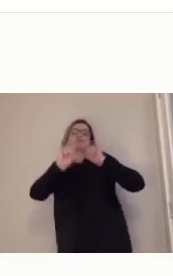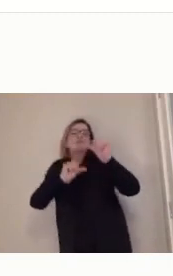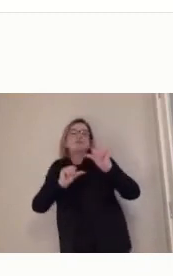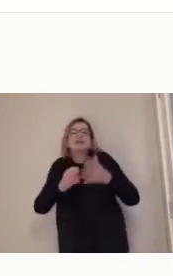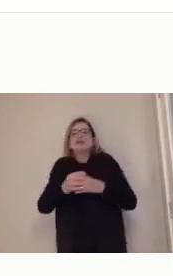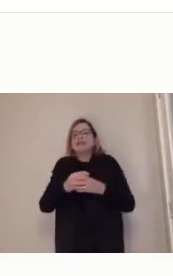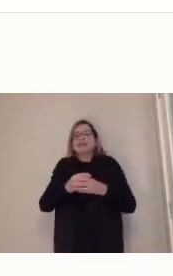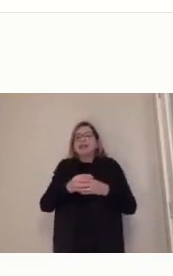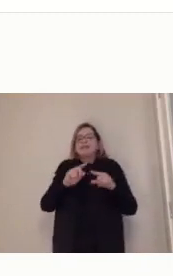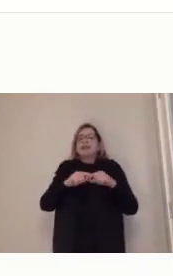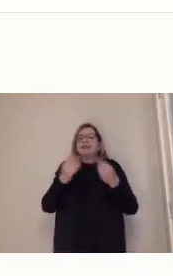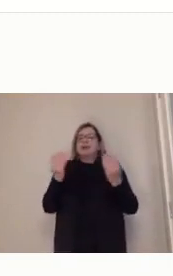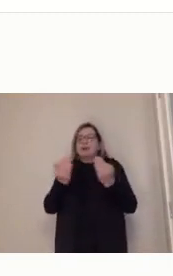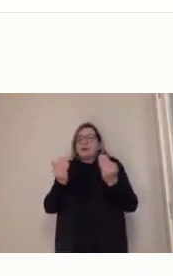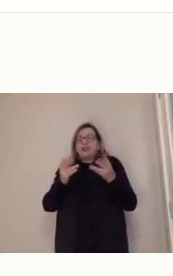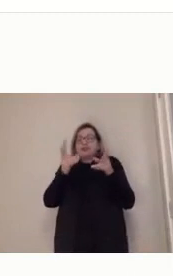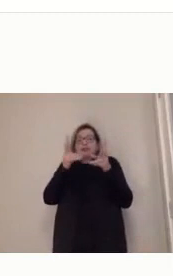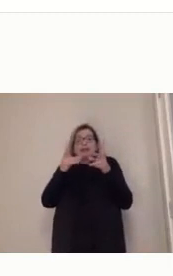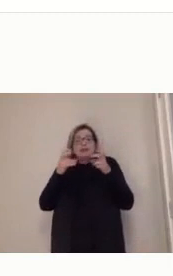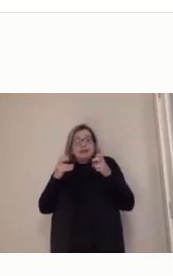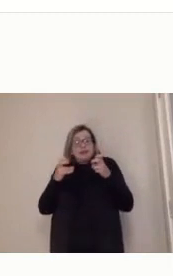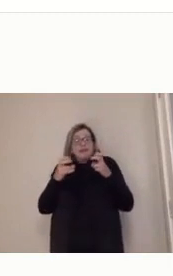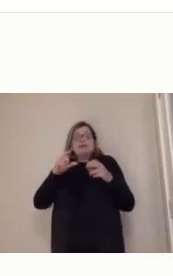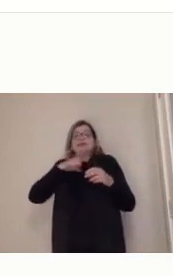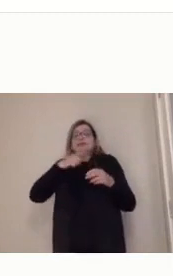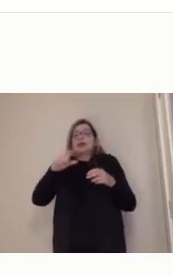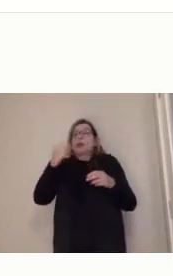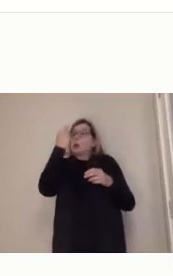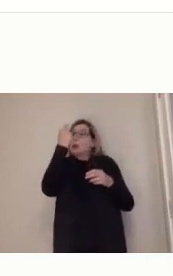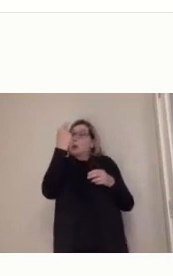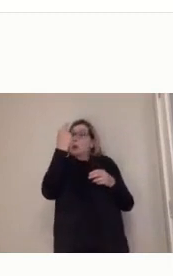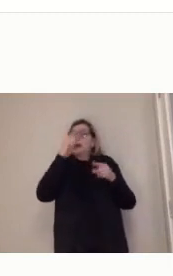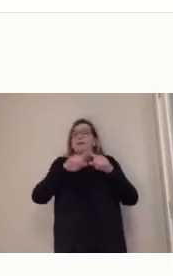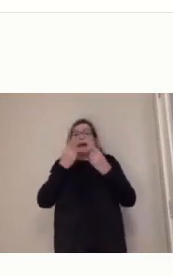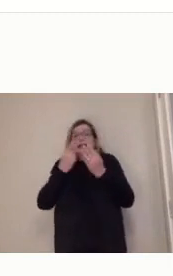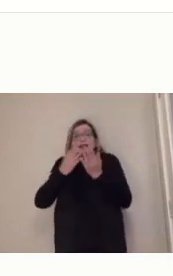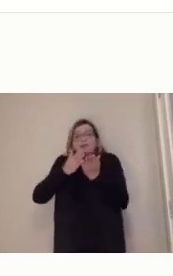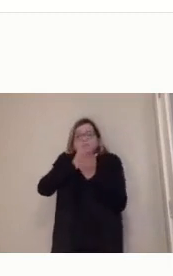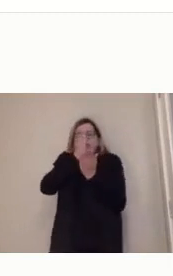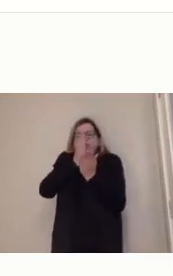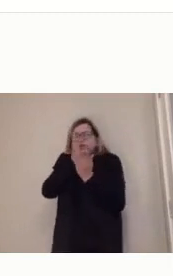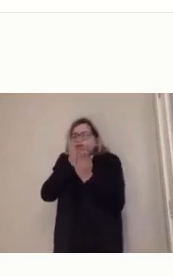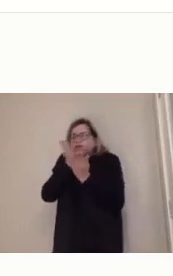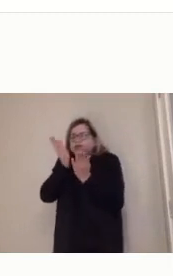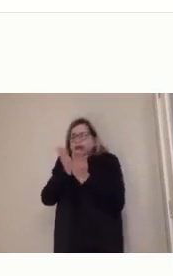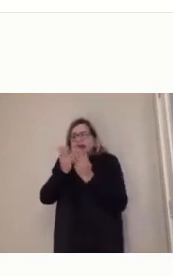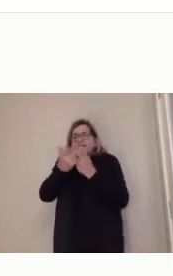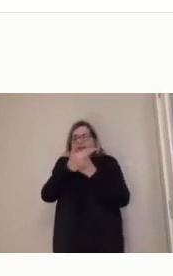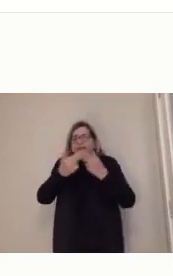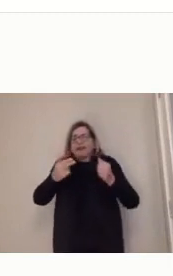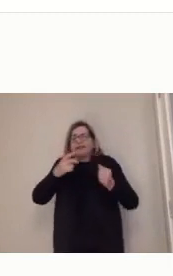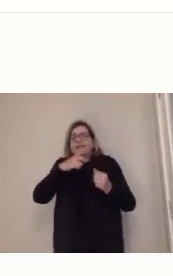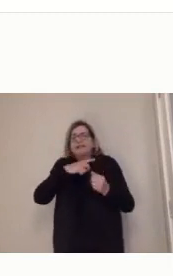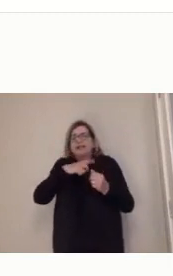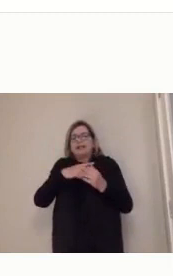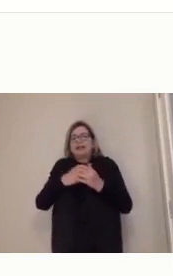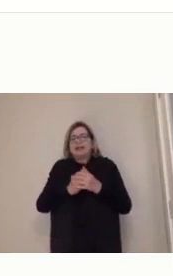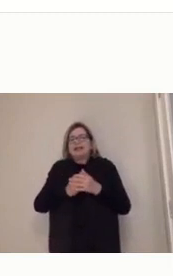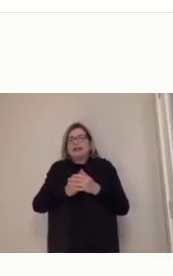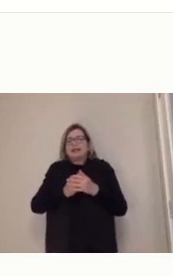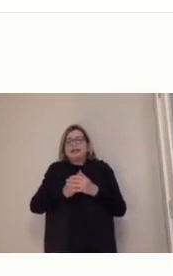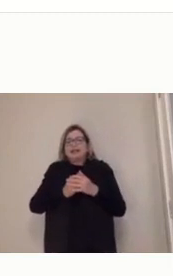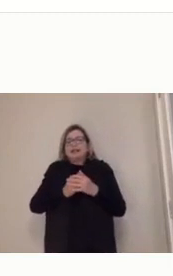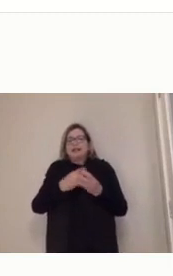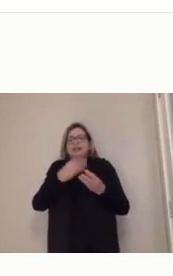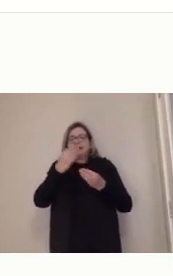caminhos para conexões, e aqui eu vou, né, aqui fala de conexões que vão levar à heterogeneidade,